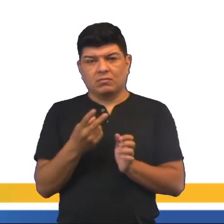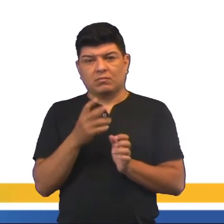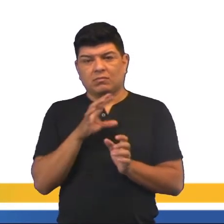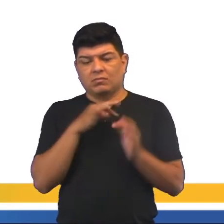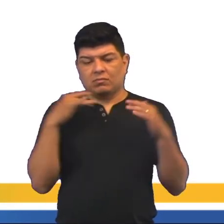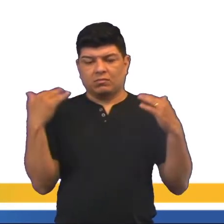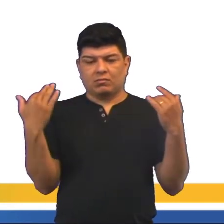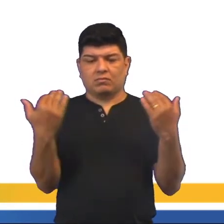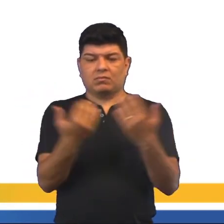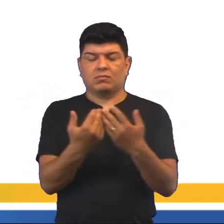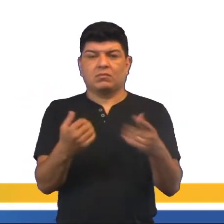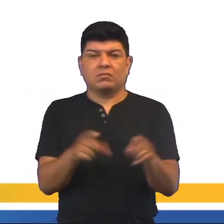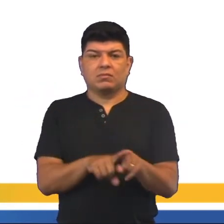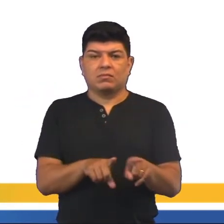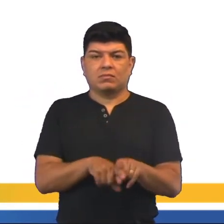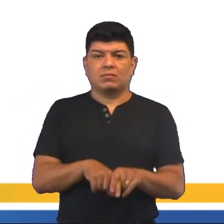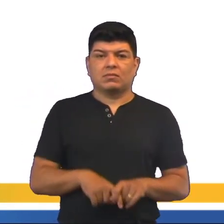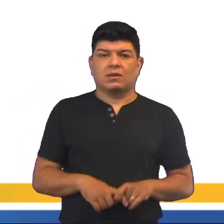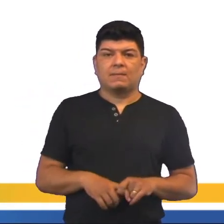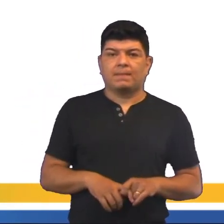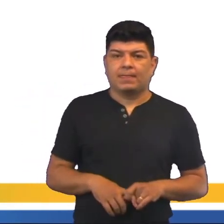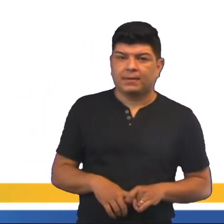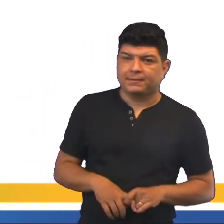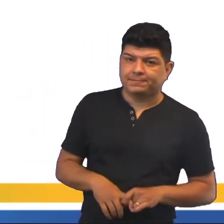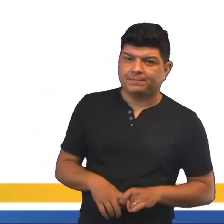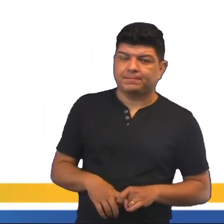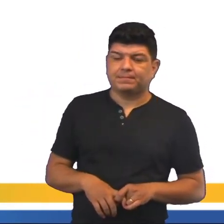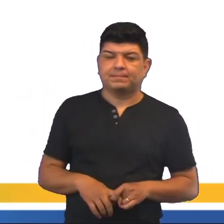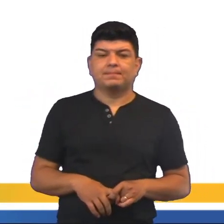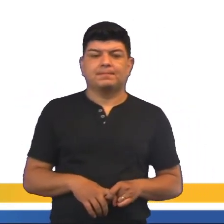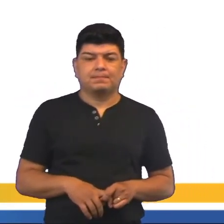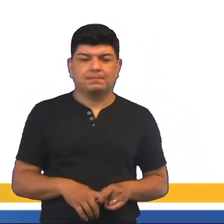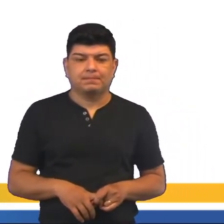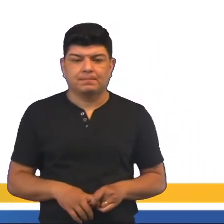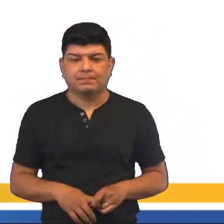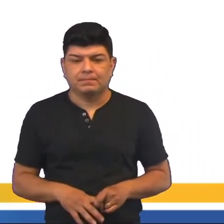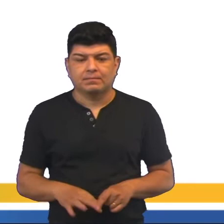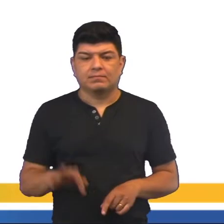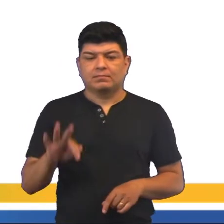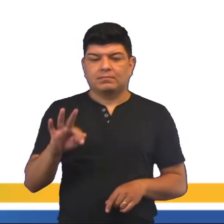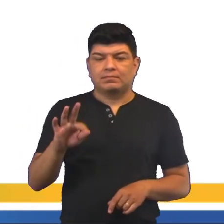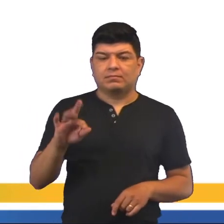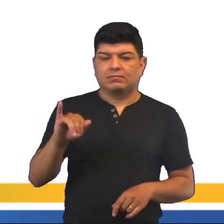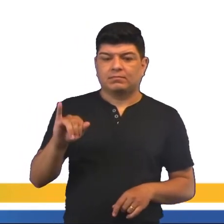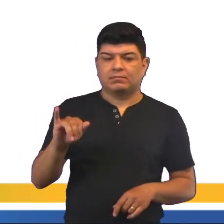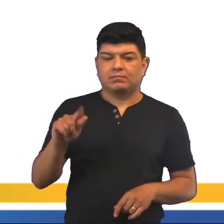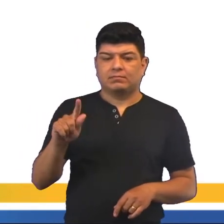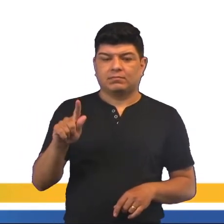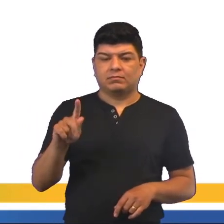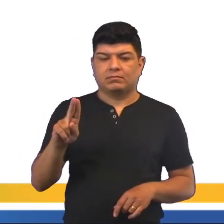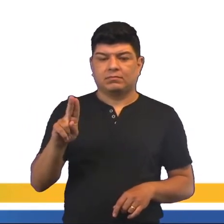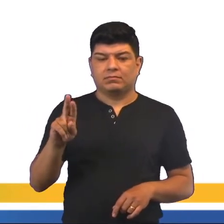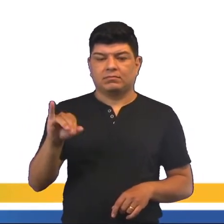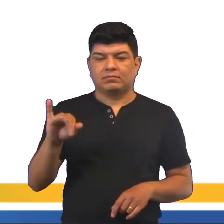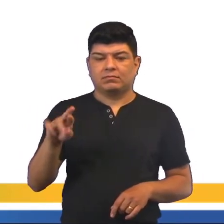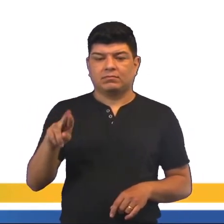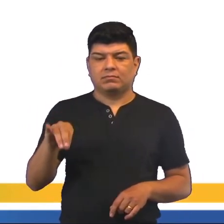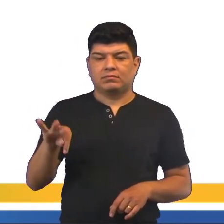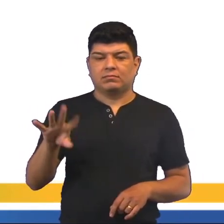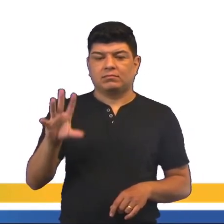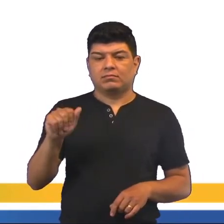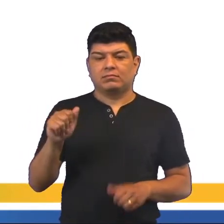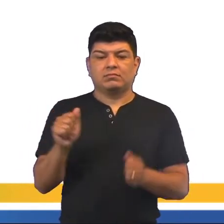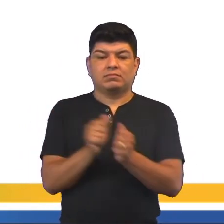multidão aí, ó. Então, essa aí é a parte do figurante, né? Figurinista é aquele que cria, orienta e